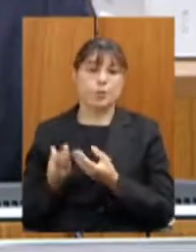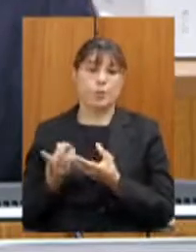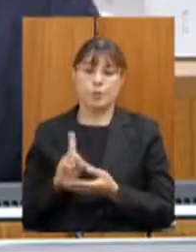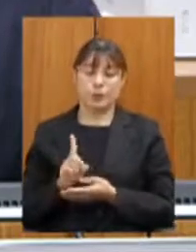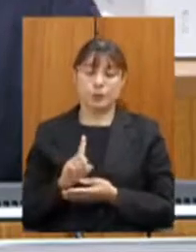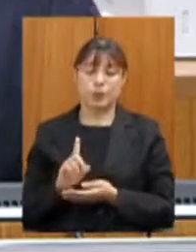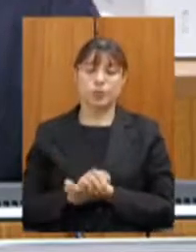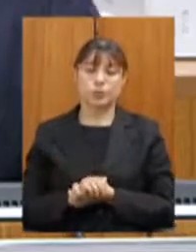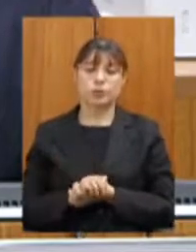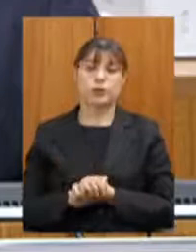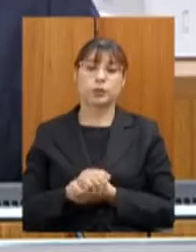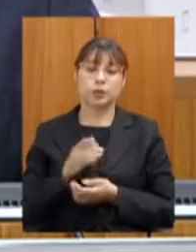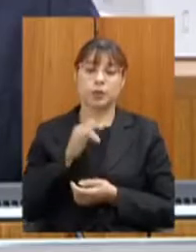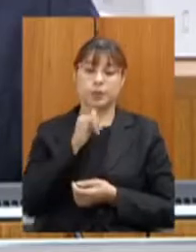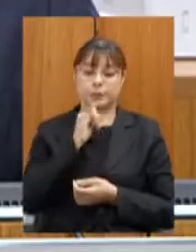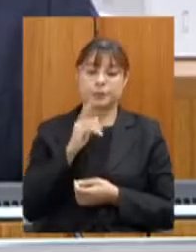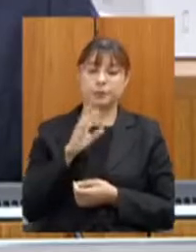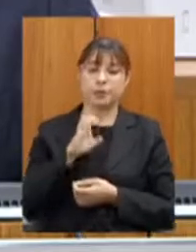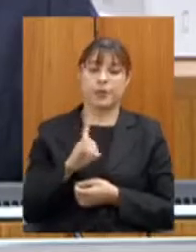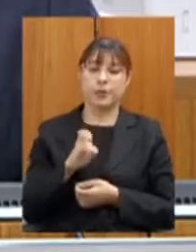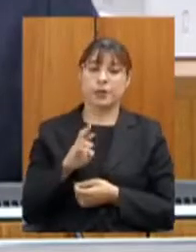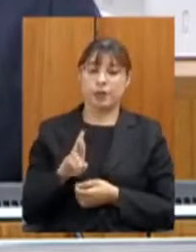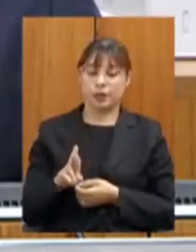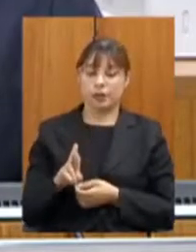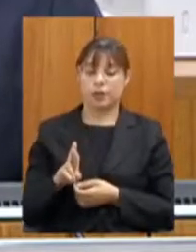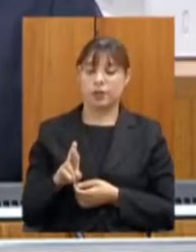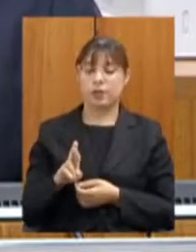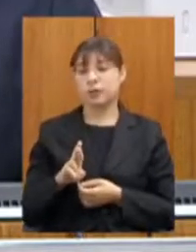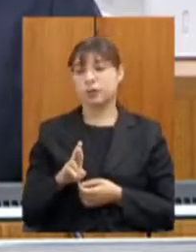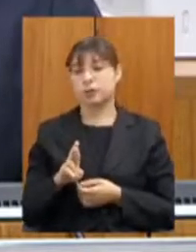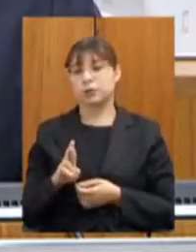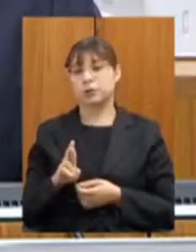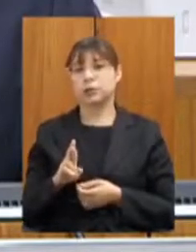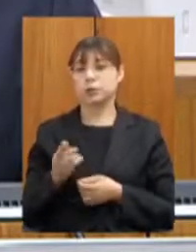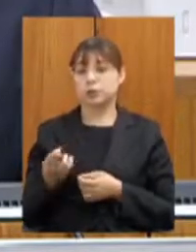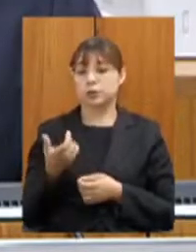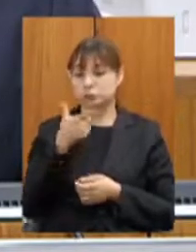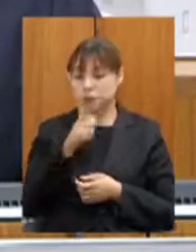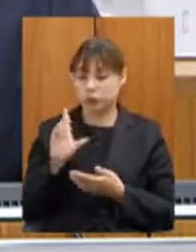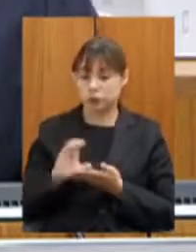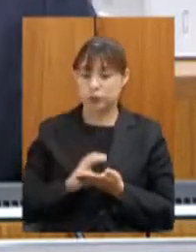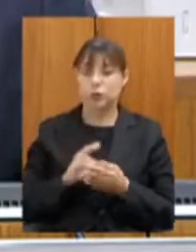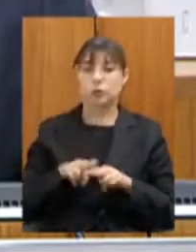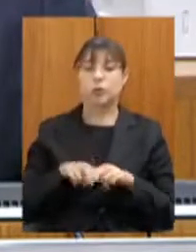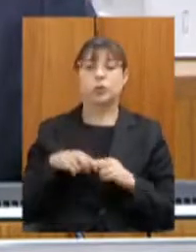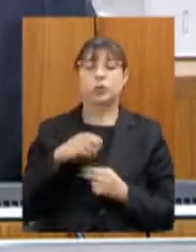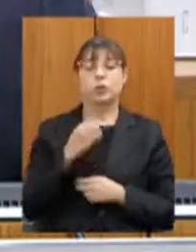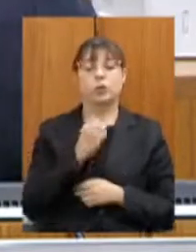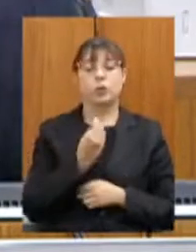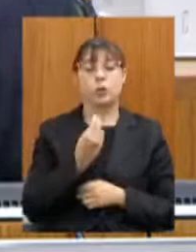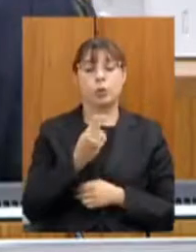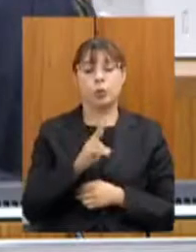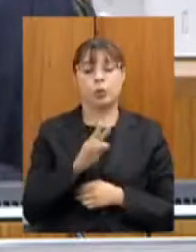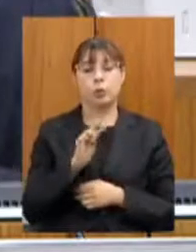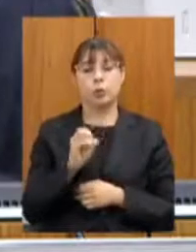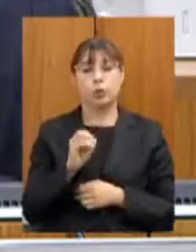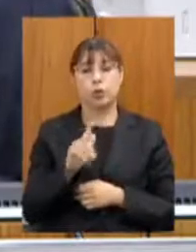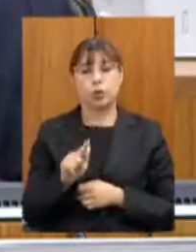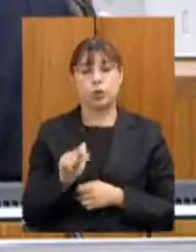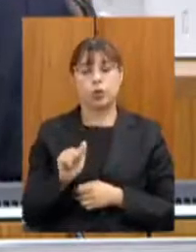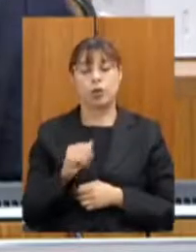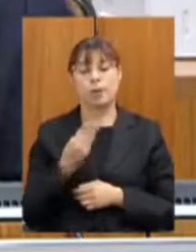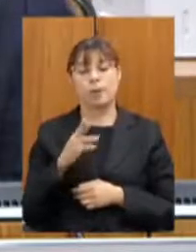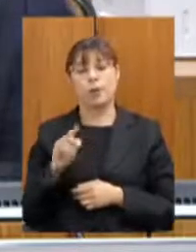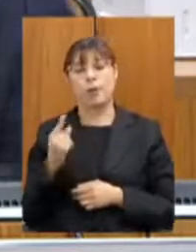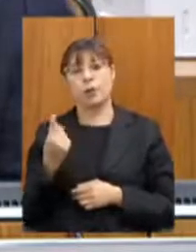do orçamento do DR de conservação de rodovias vem da outorga da 135. Portanto, é um ciclo